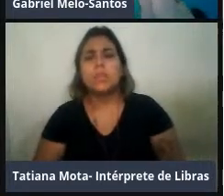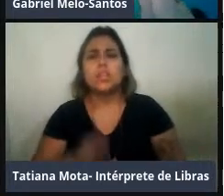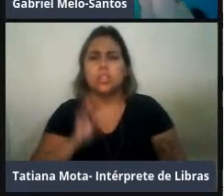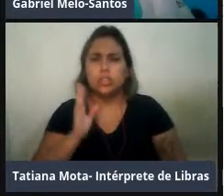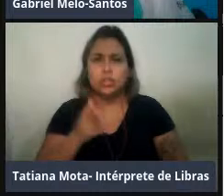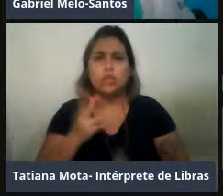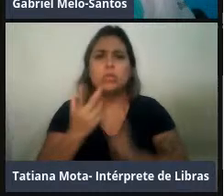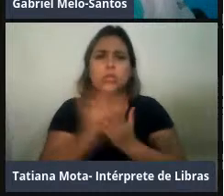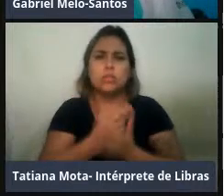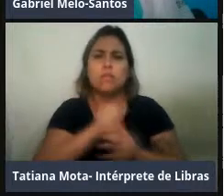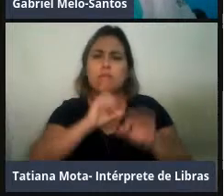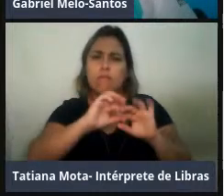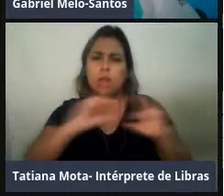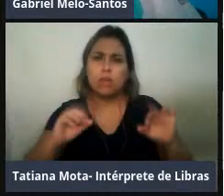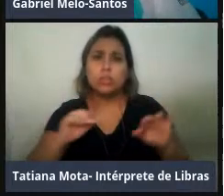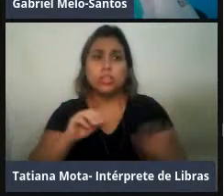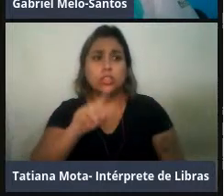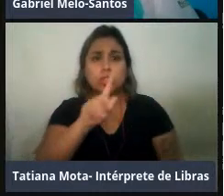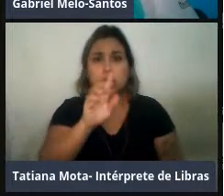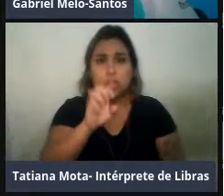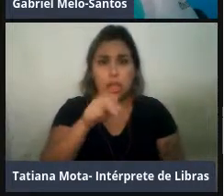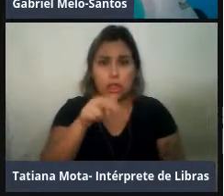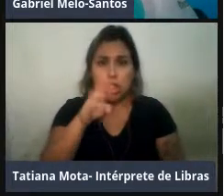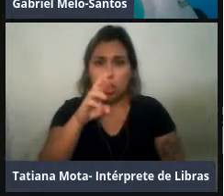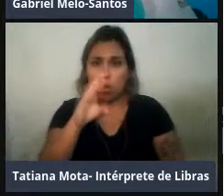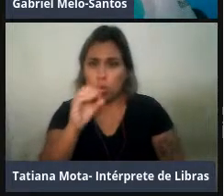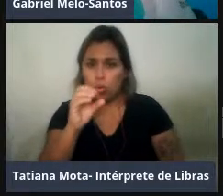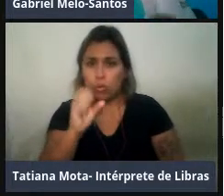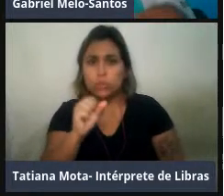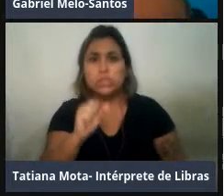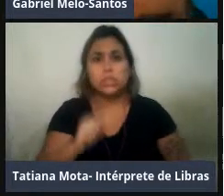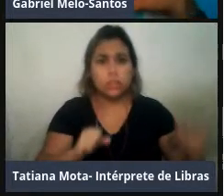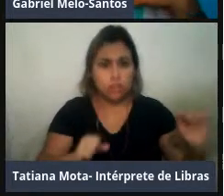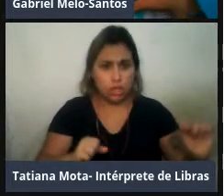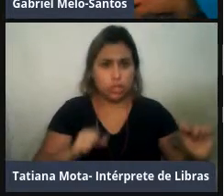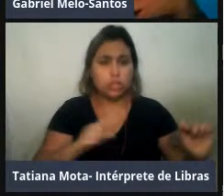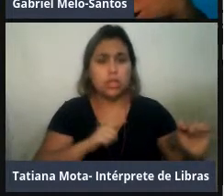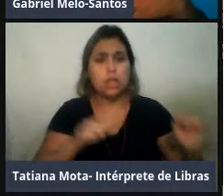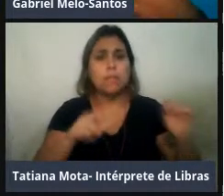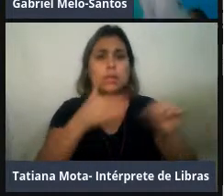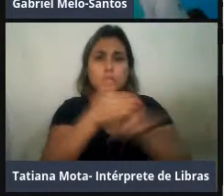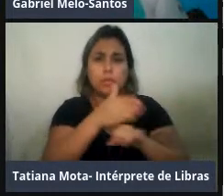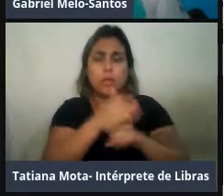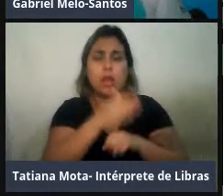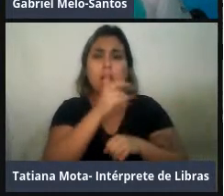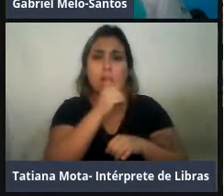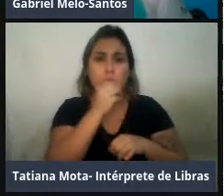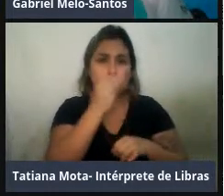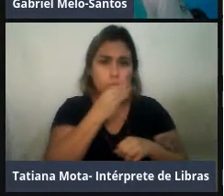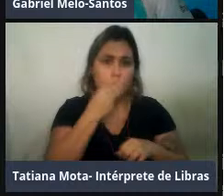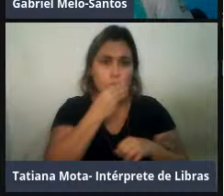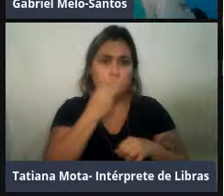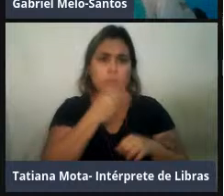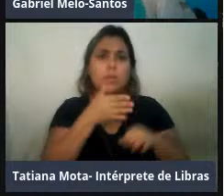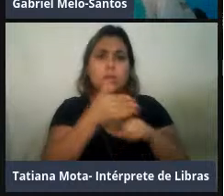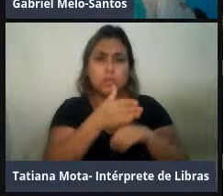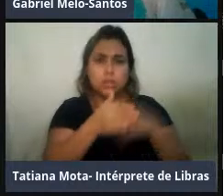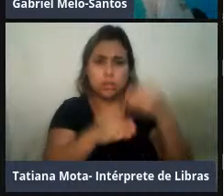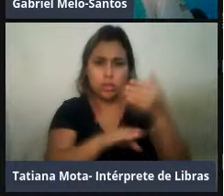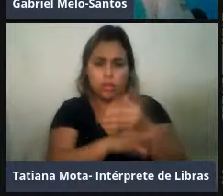sete gêneros, né, habitam a água doce. Eles estão presentes em grandes sistemas fluviais na Ásia,